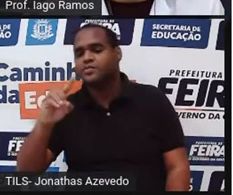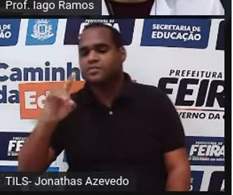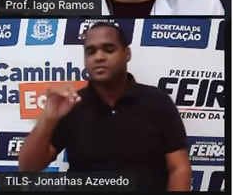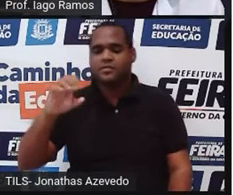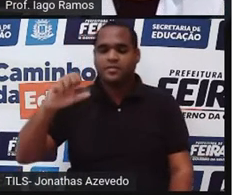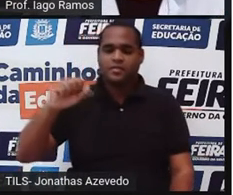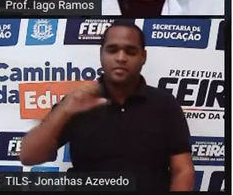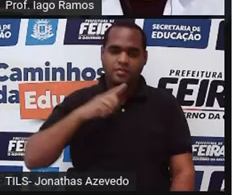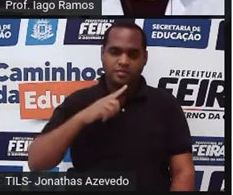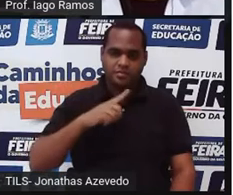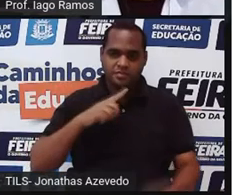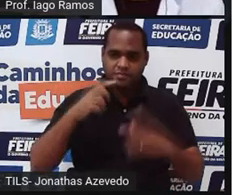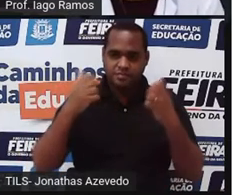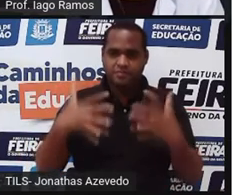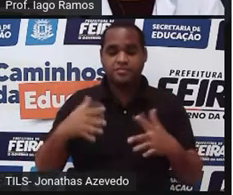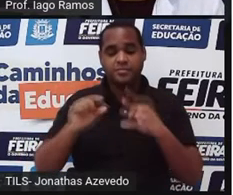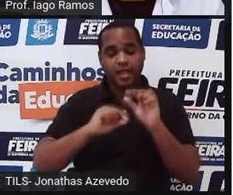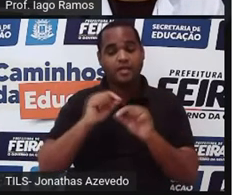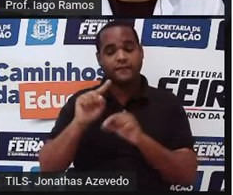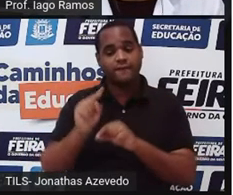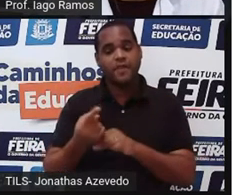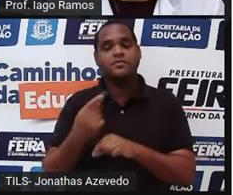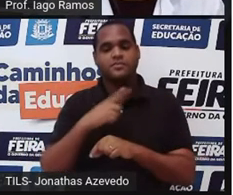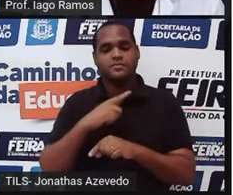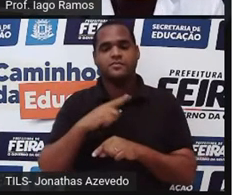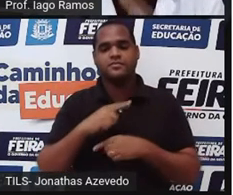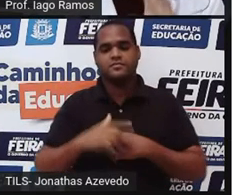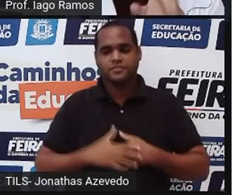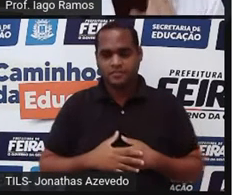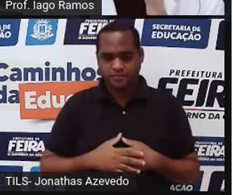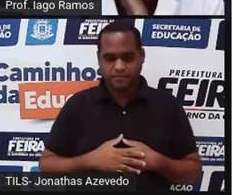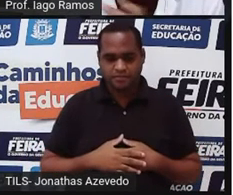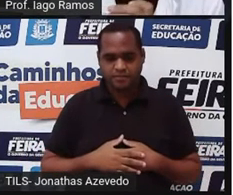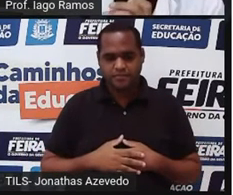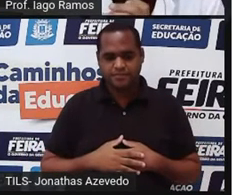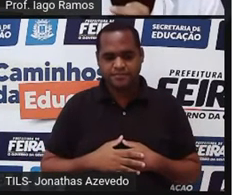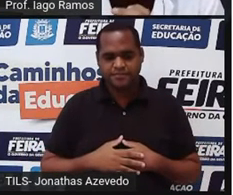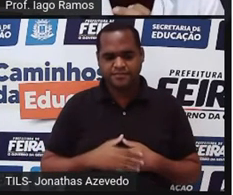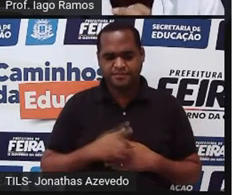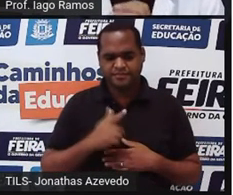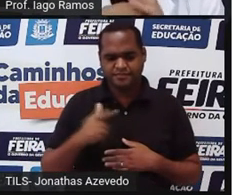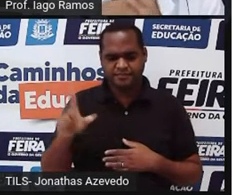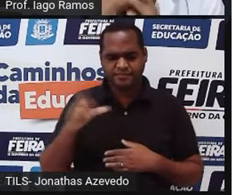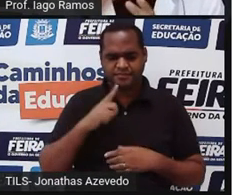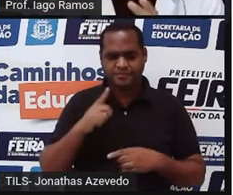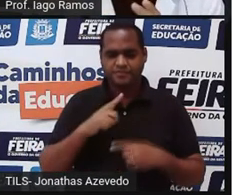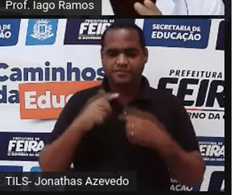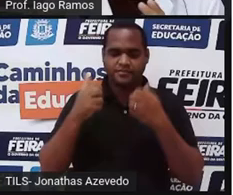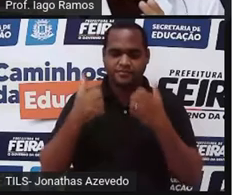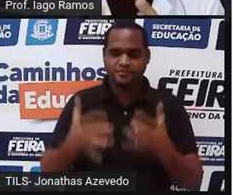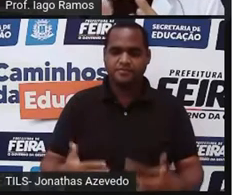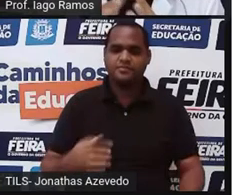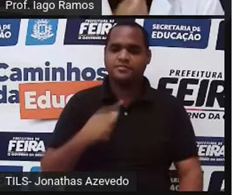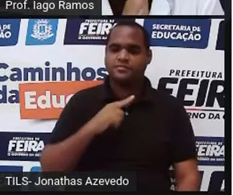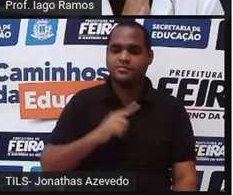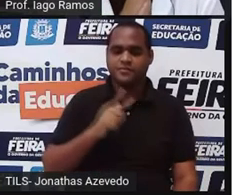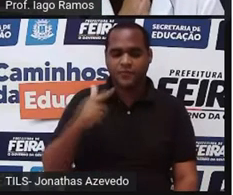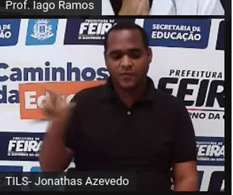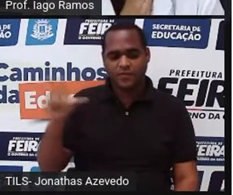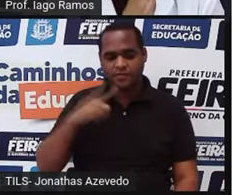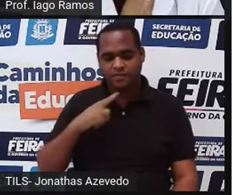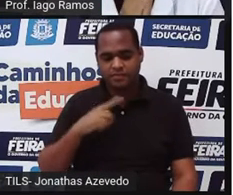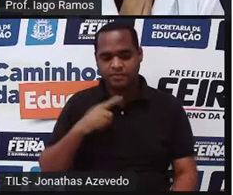decimais. Ou seja, tem vírgula. Só que depois dessa vírgula, atrás dessa vírgula,